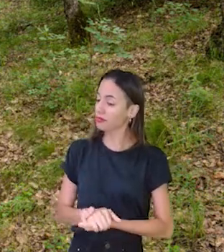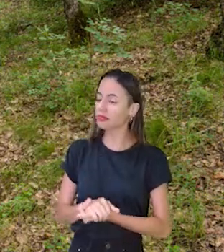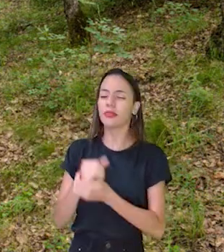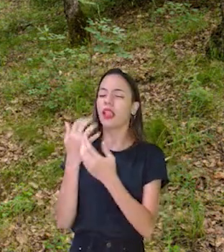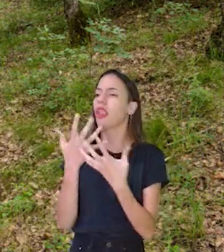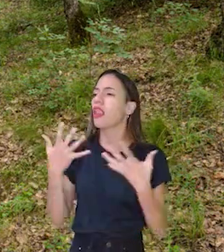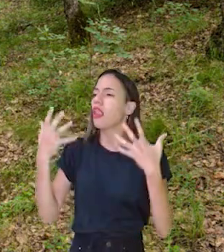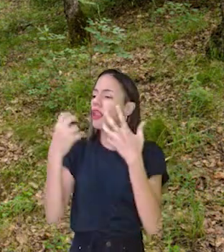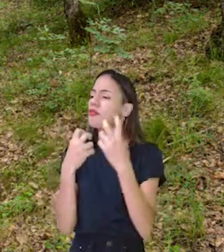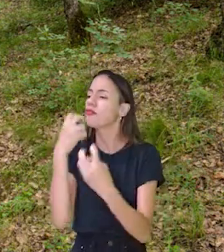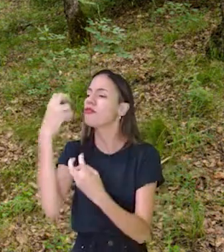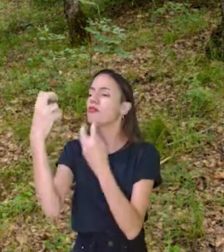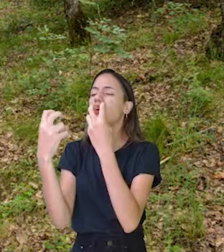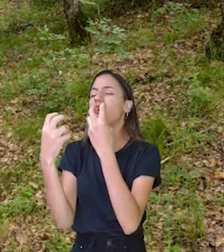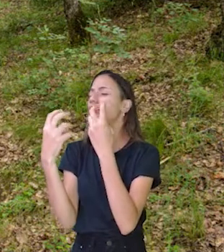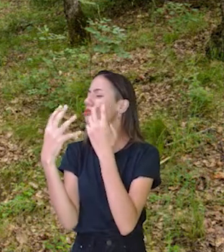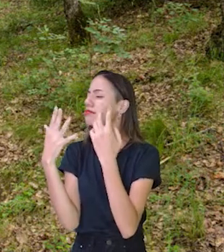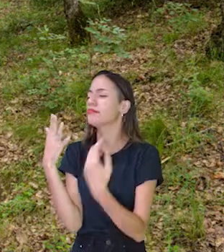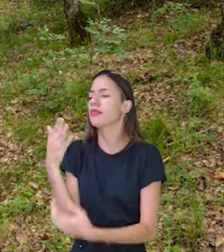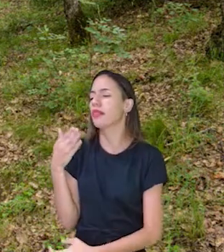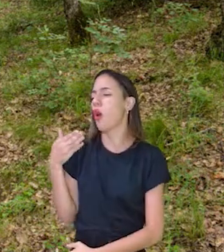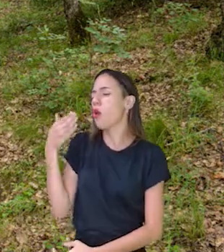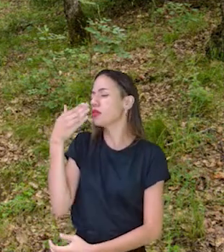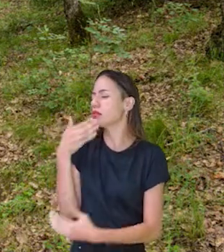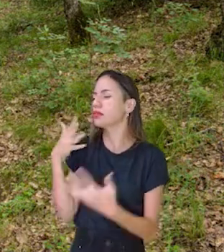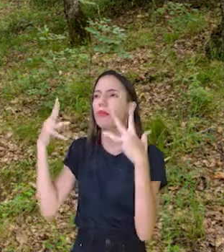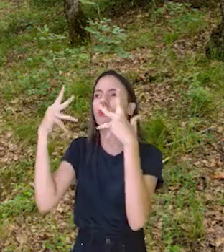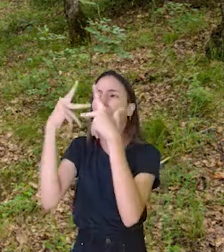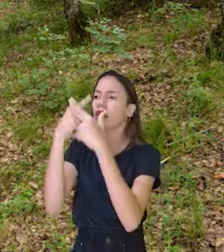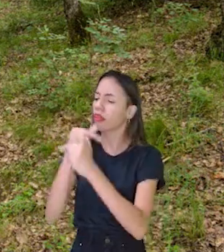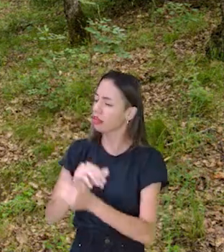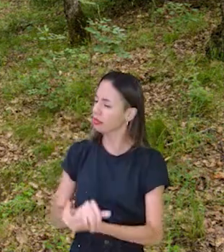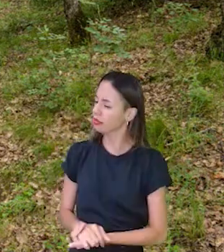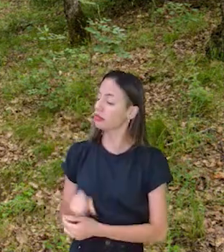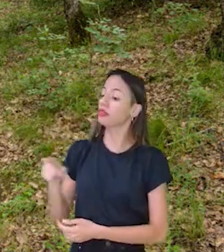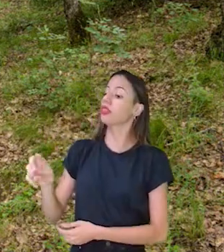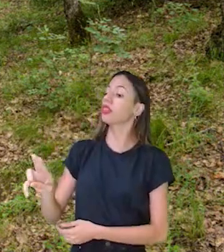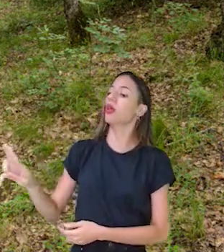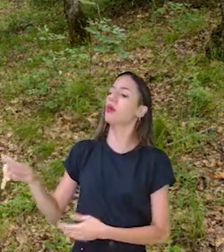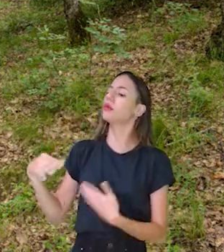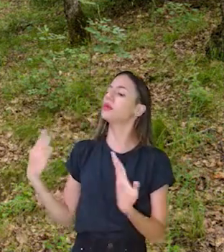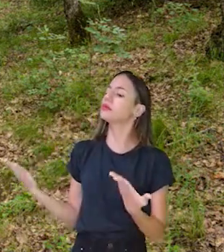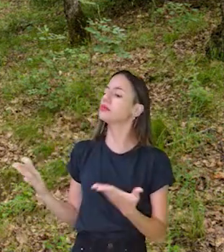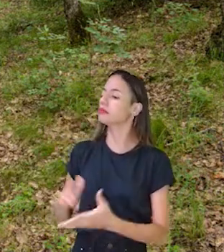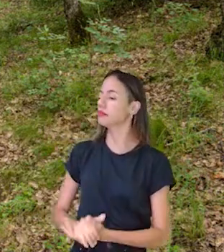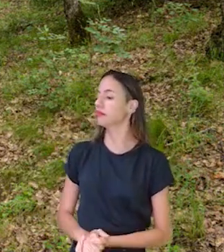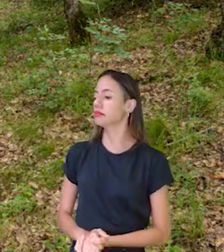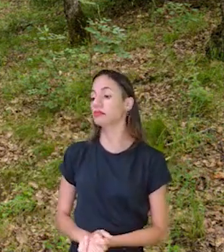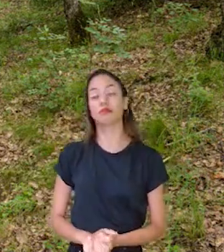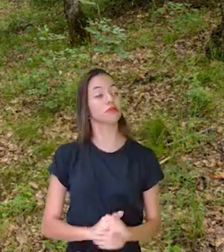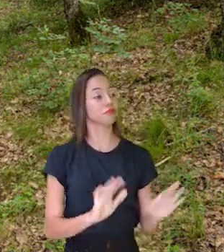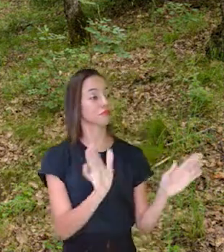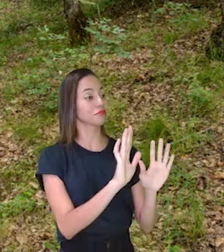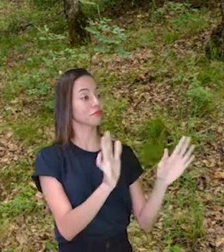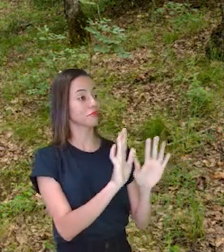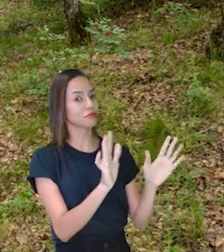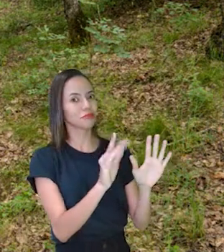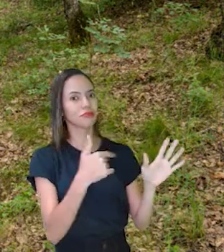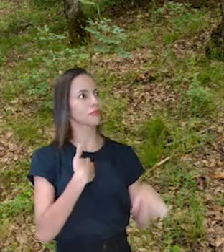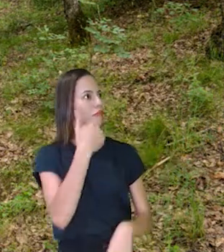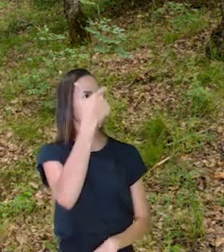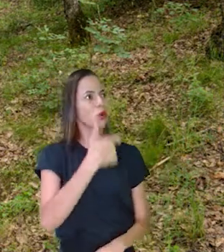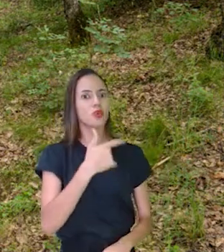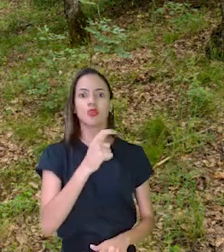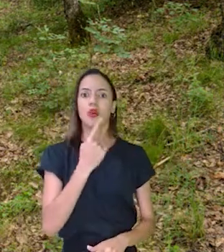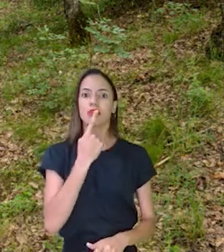voz mais doce você tem? Como te chamas? Ah, olá Eu sou a